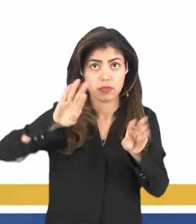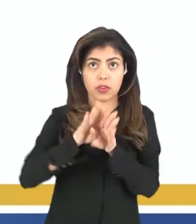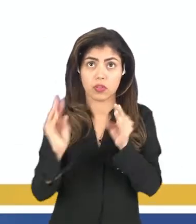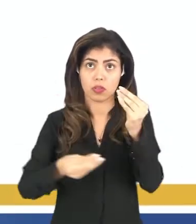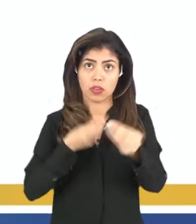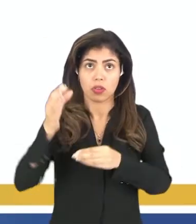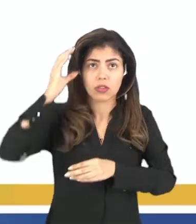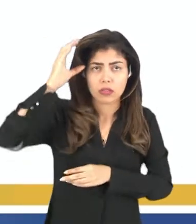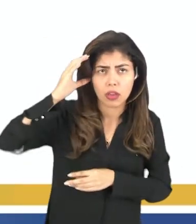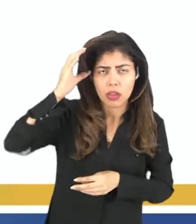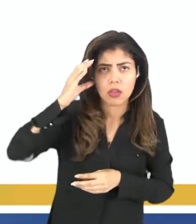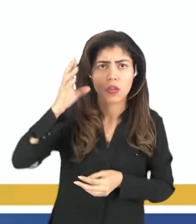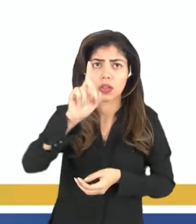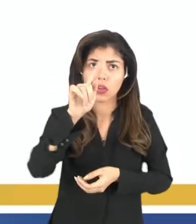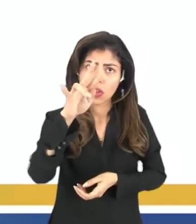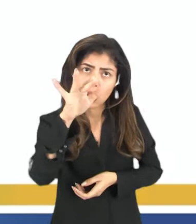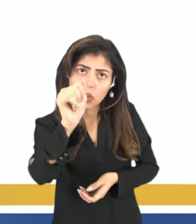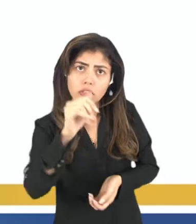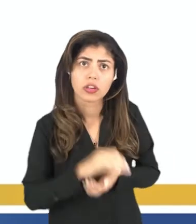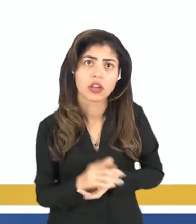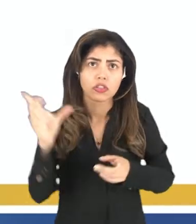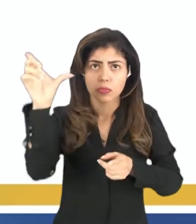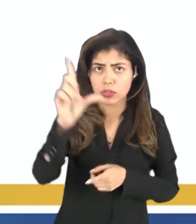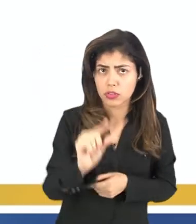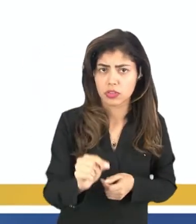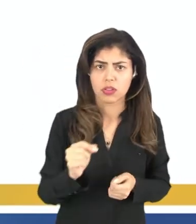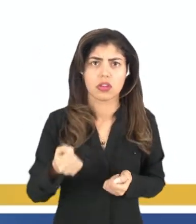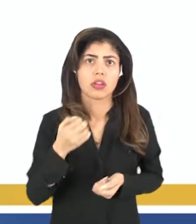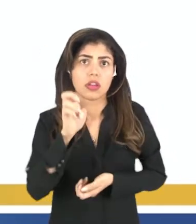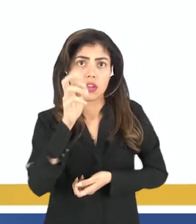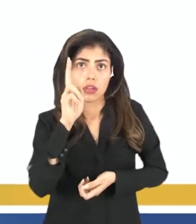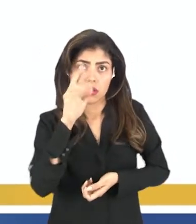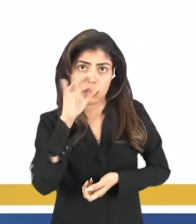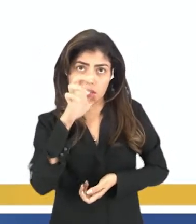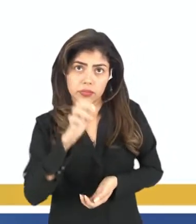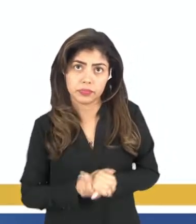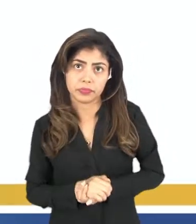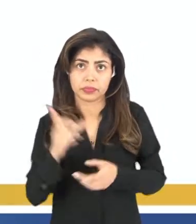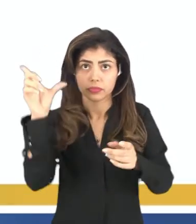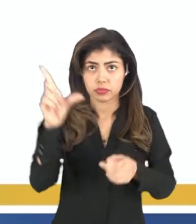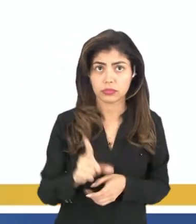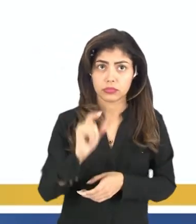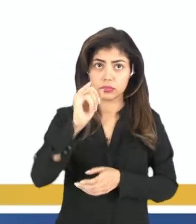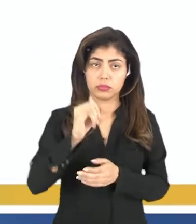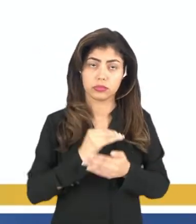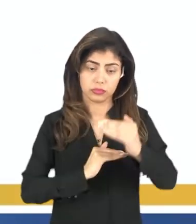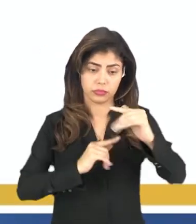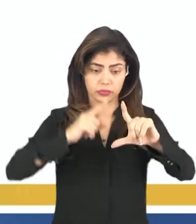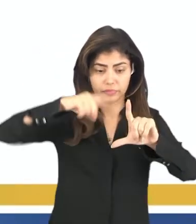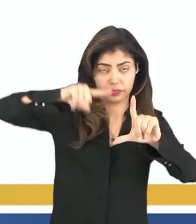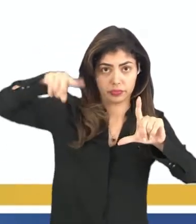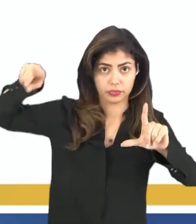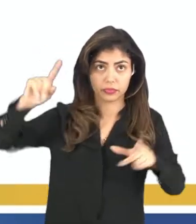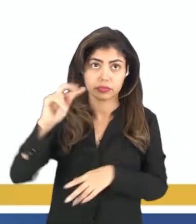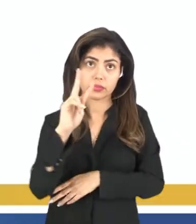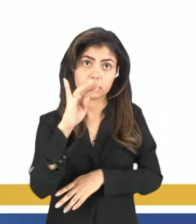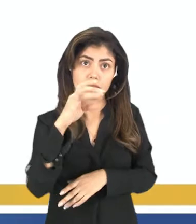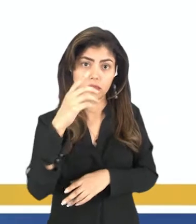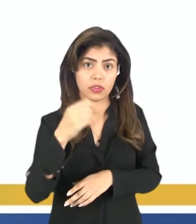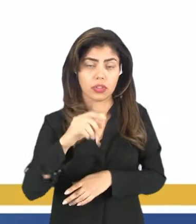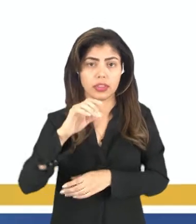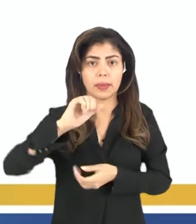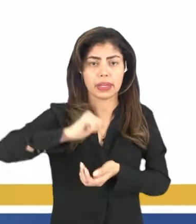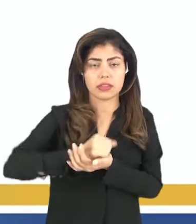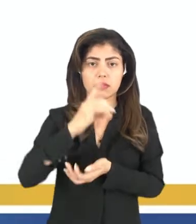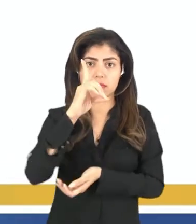nelas como, né? A consciência ecológica, a diminuição do estresse, diminuição do índice de depressão,